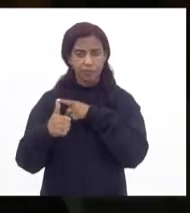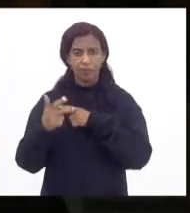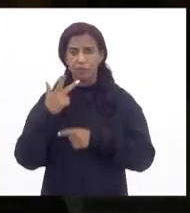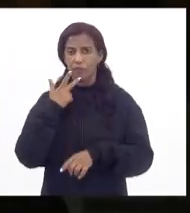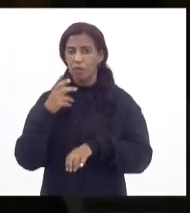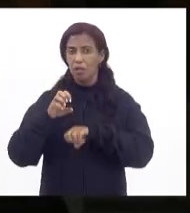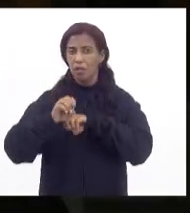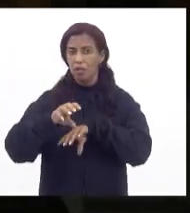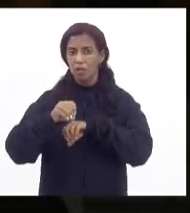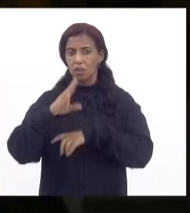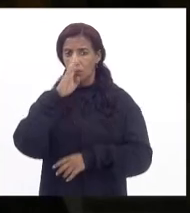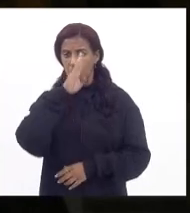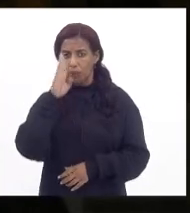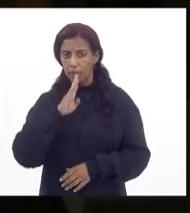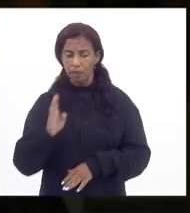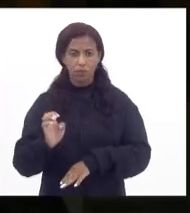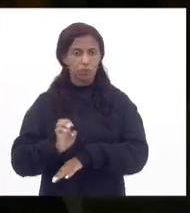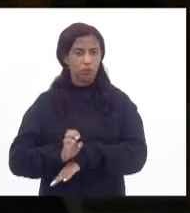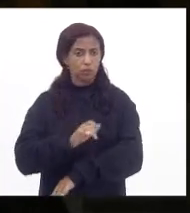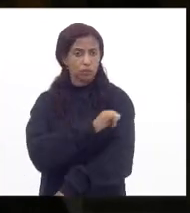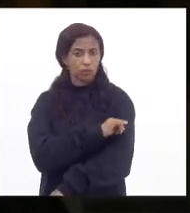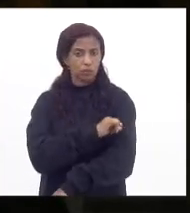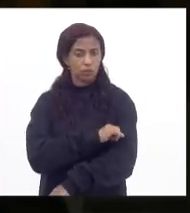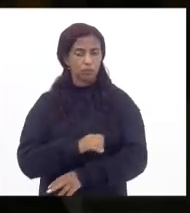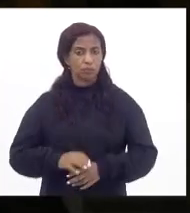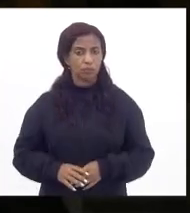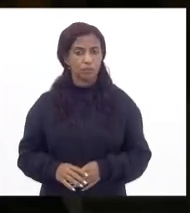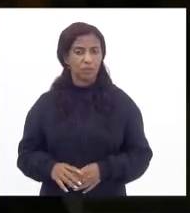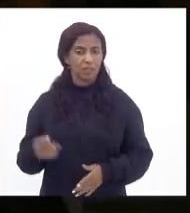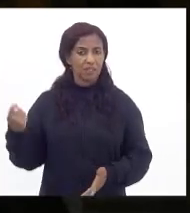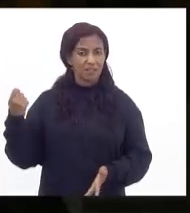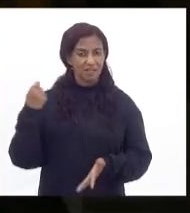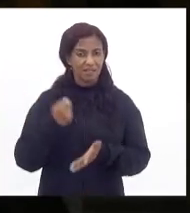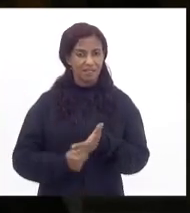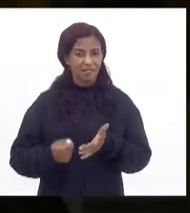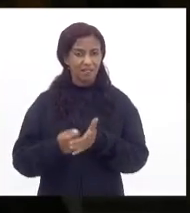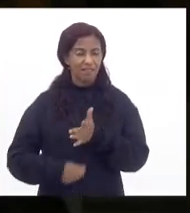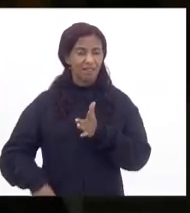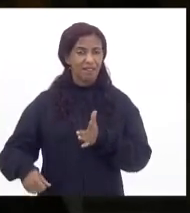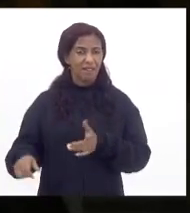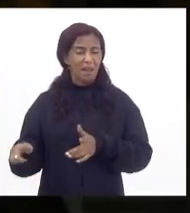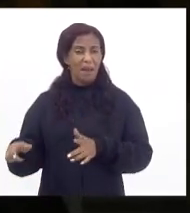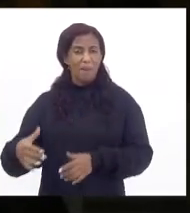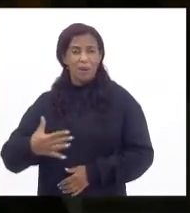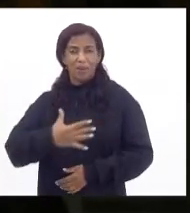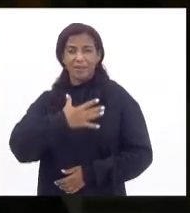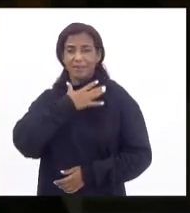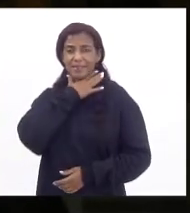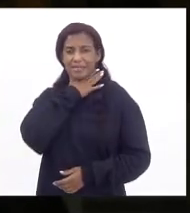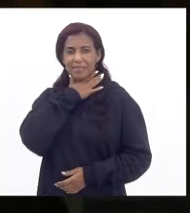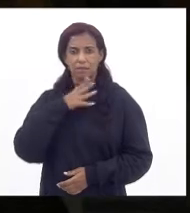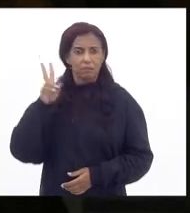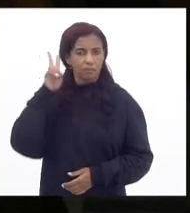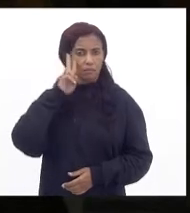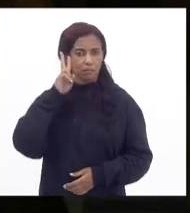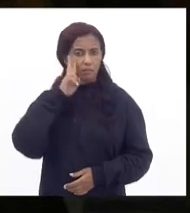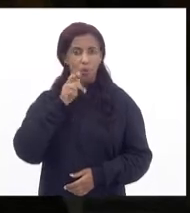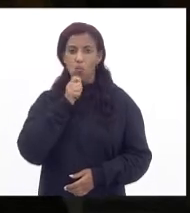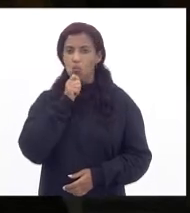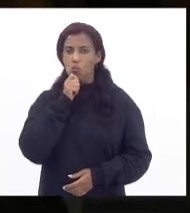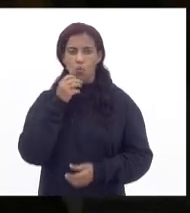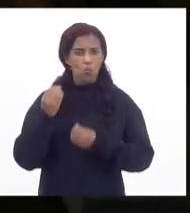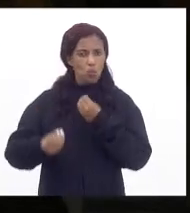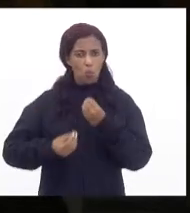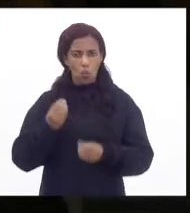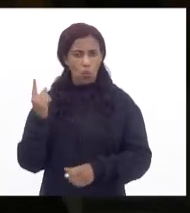educação no Brasil e no estado do Rio de Janeiro enfrenta a maior crise da sua história não tem saída